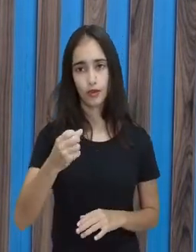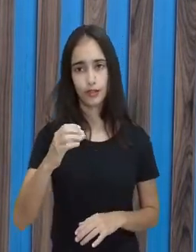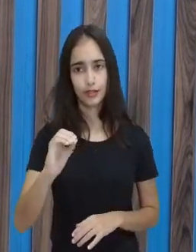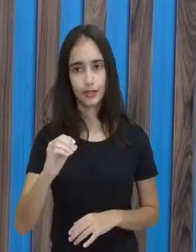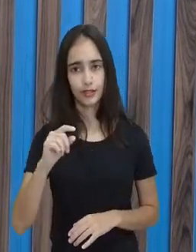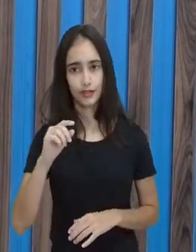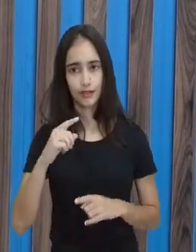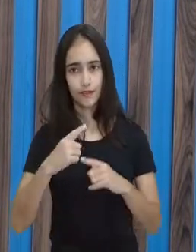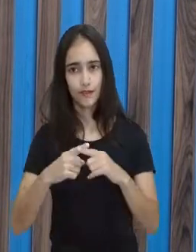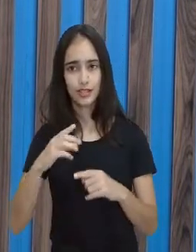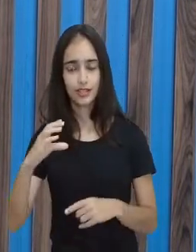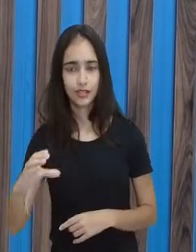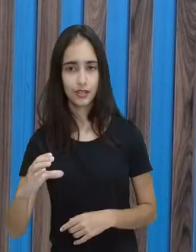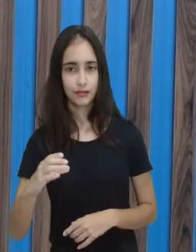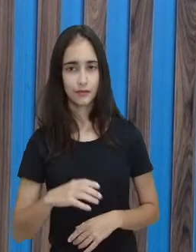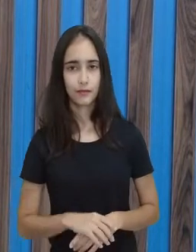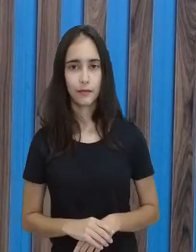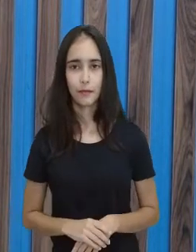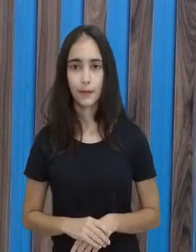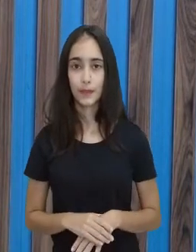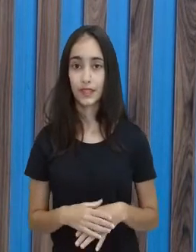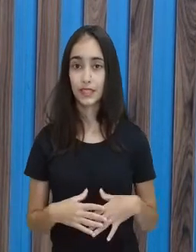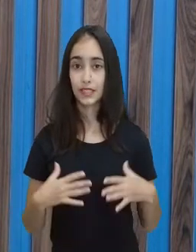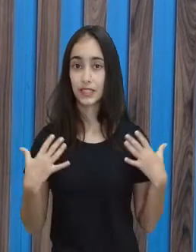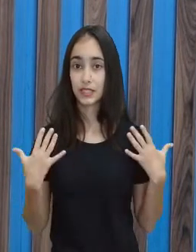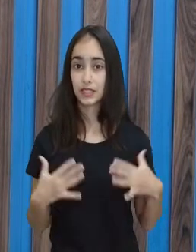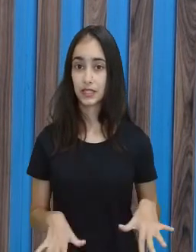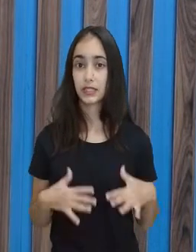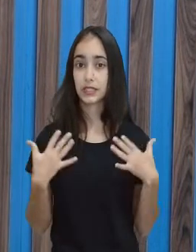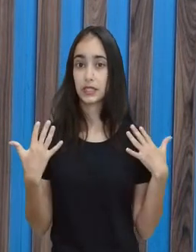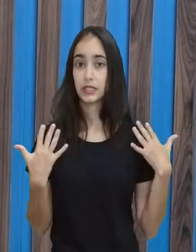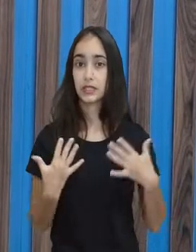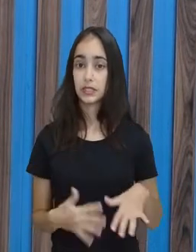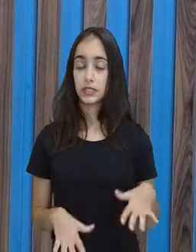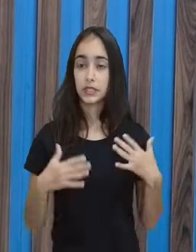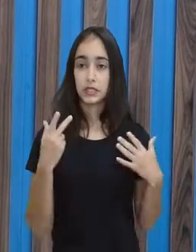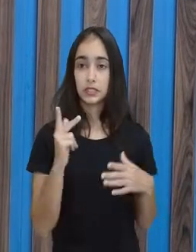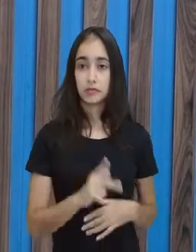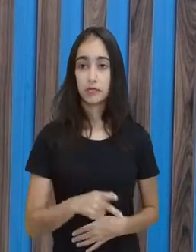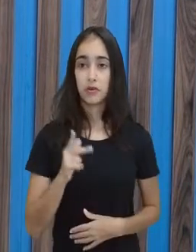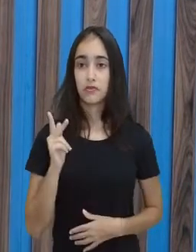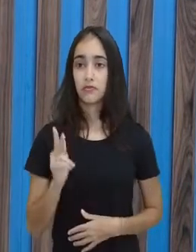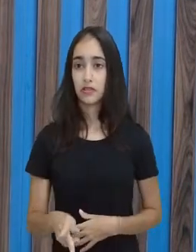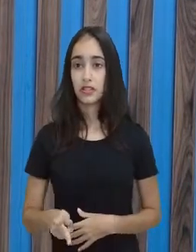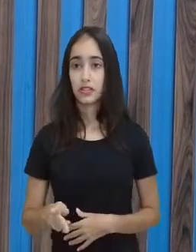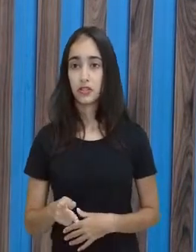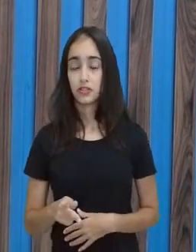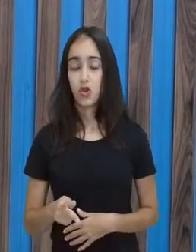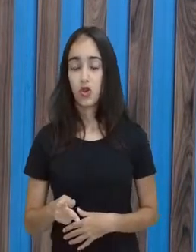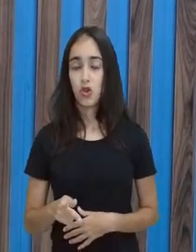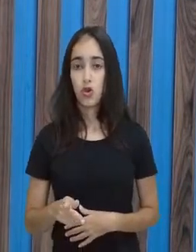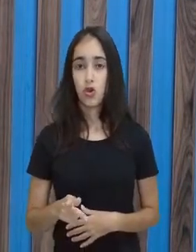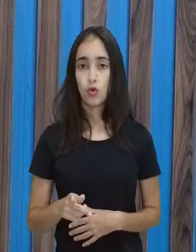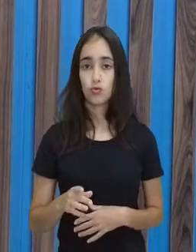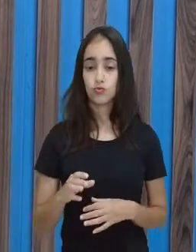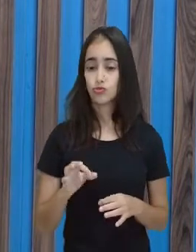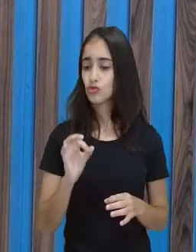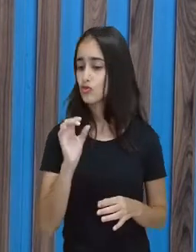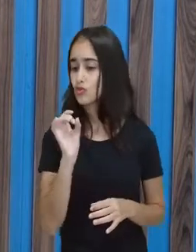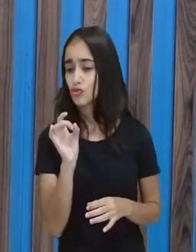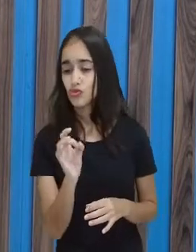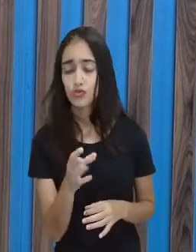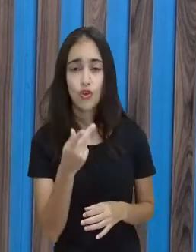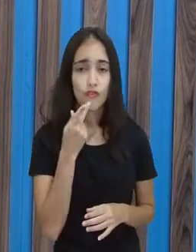agora... Eita, professora, a senhora complicou. Não bastava dizer que era 1 aqui, não? É